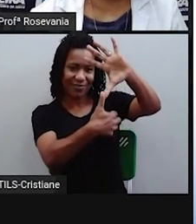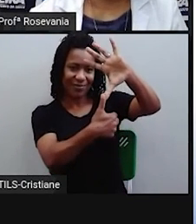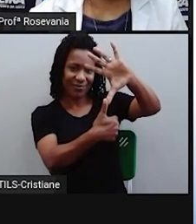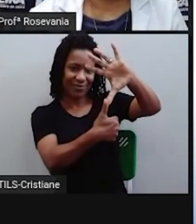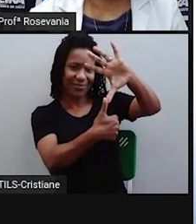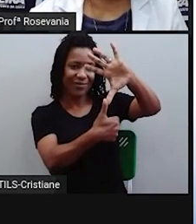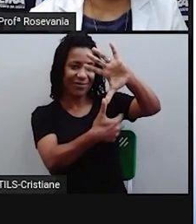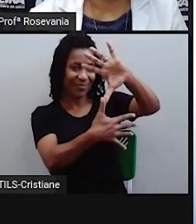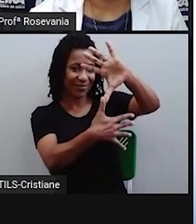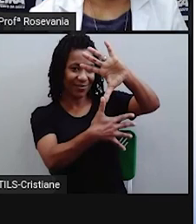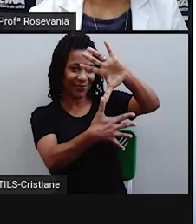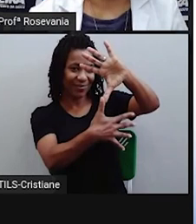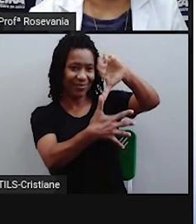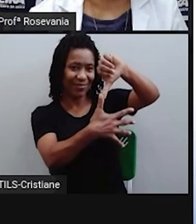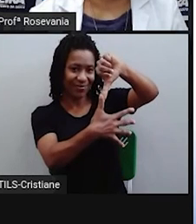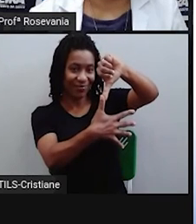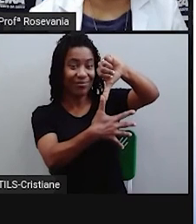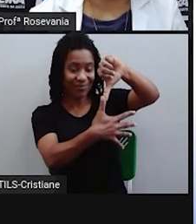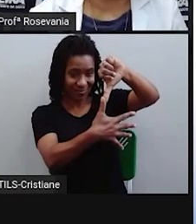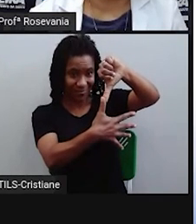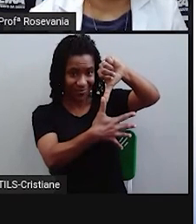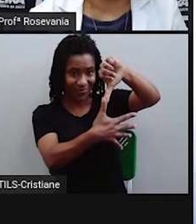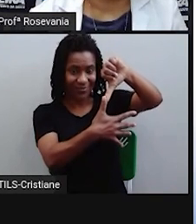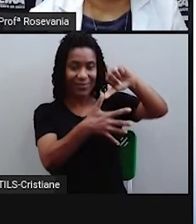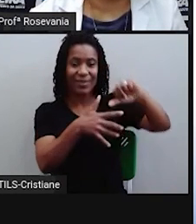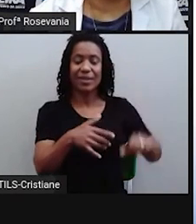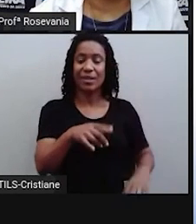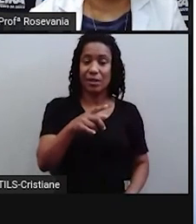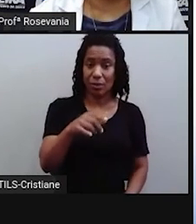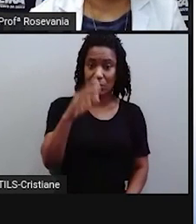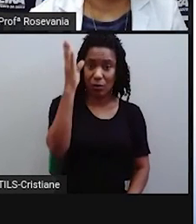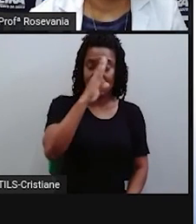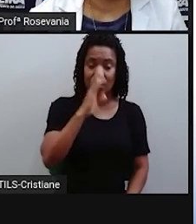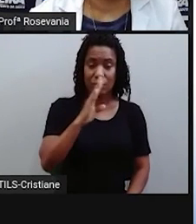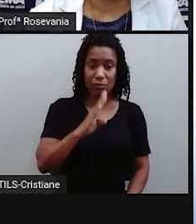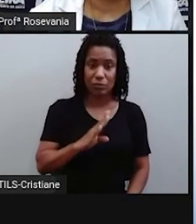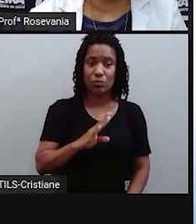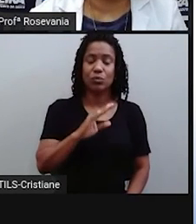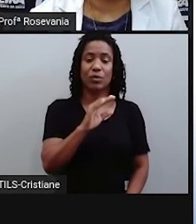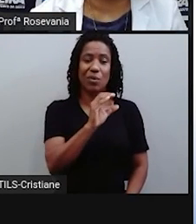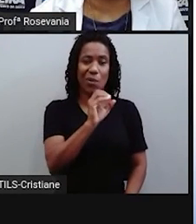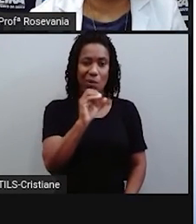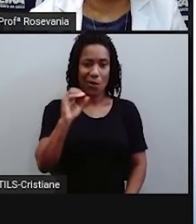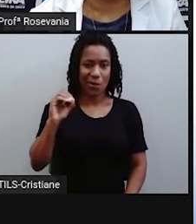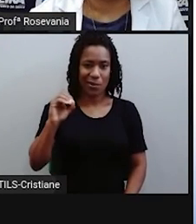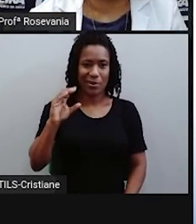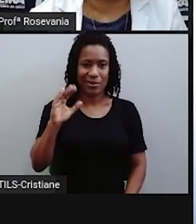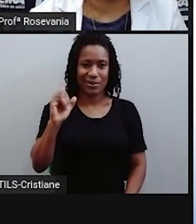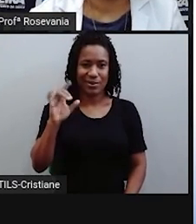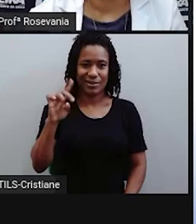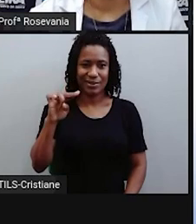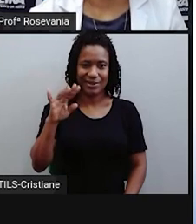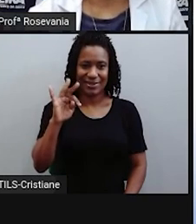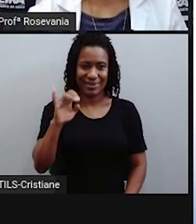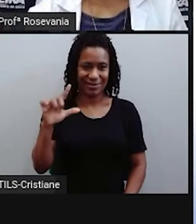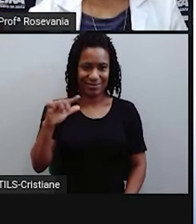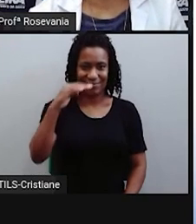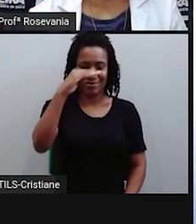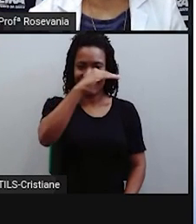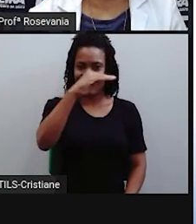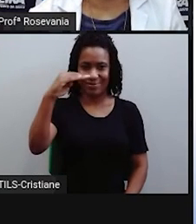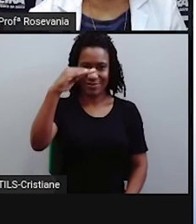de Grenoíte, totalmente no hemisfério ocidental, que a gente não tem nenhum pedaço aqui nesse hemisfério, né?